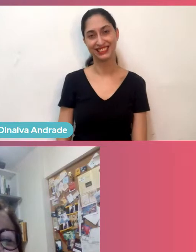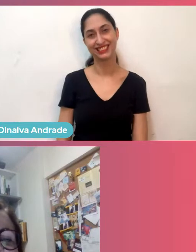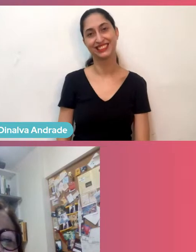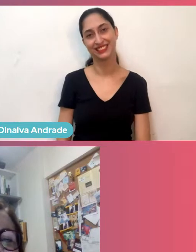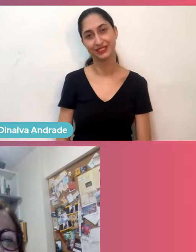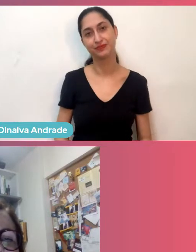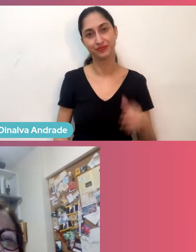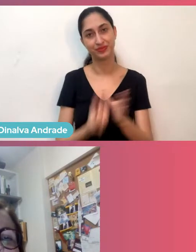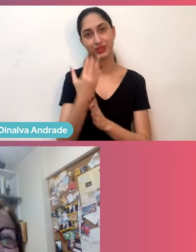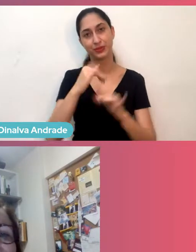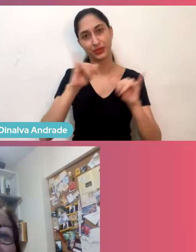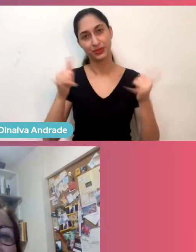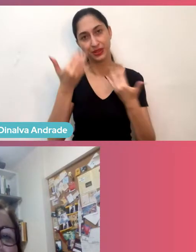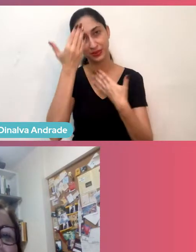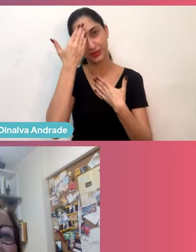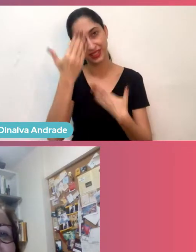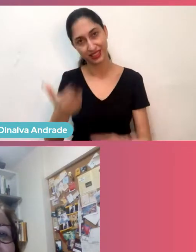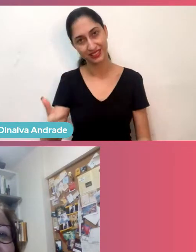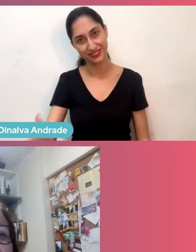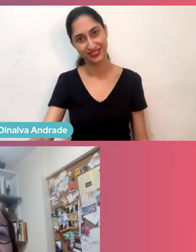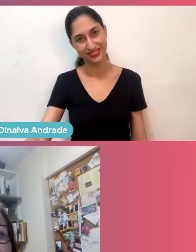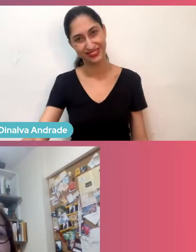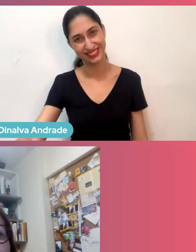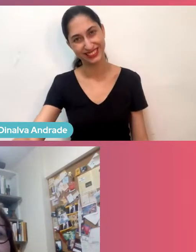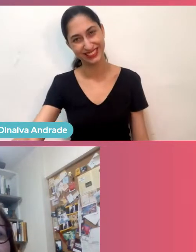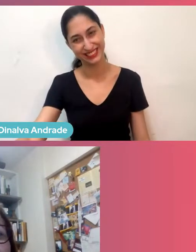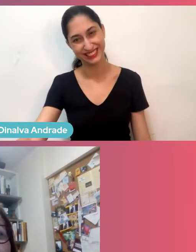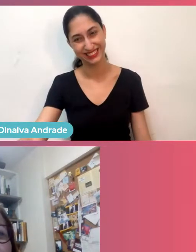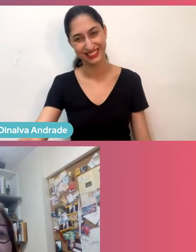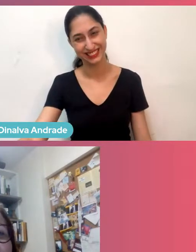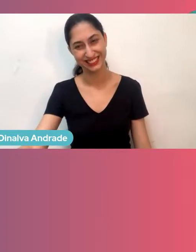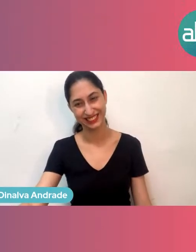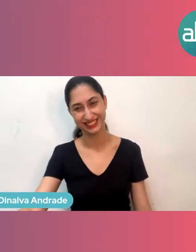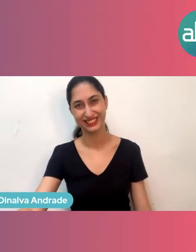oportunidade. Obrigado, Conceição. Nada de discussão.